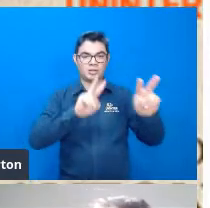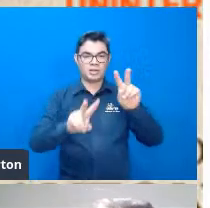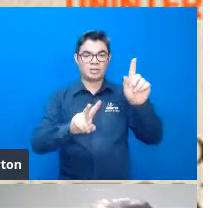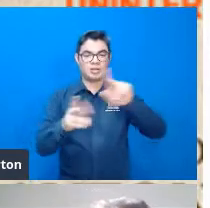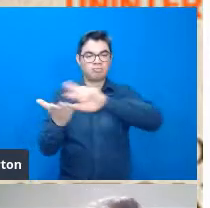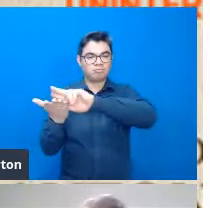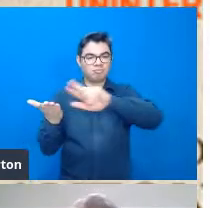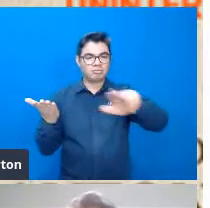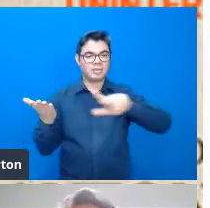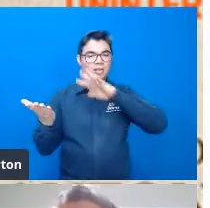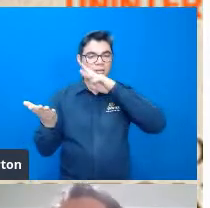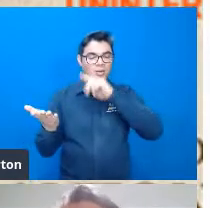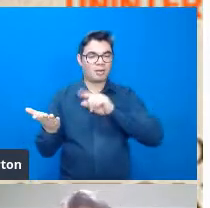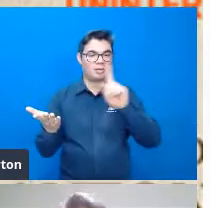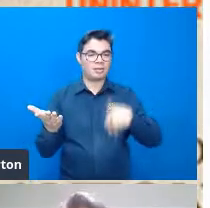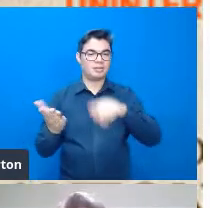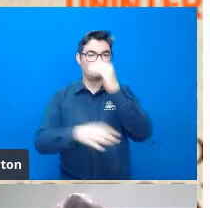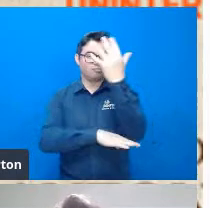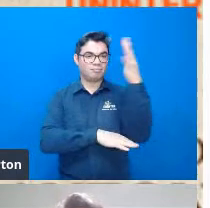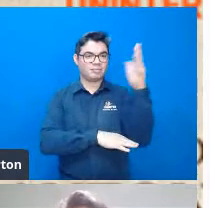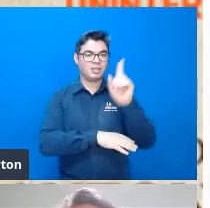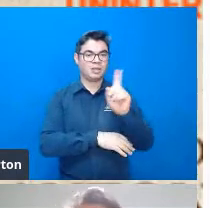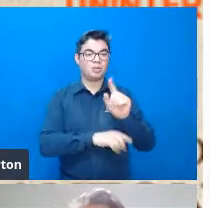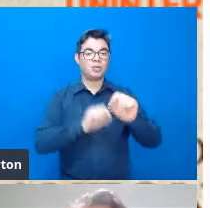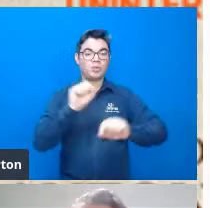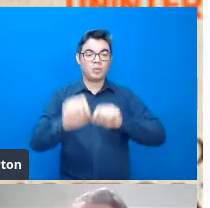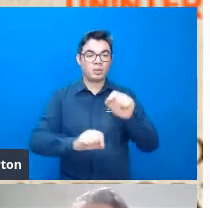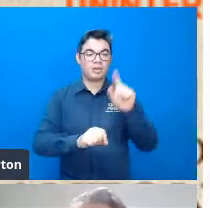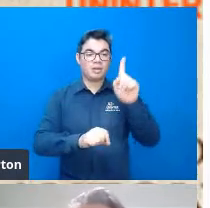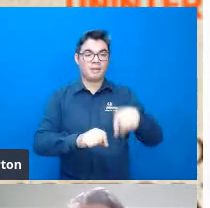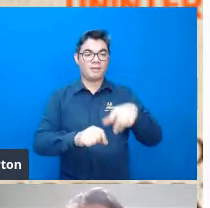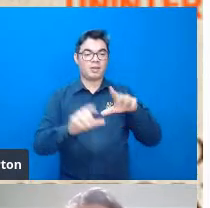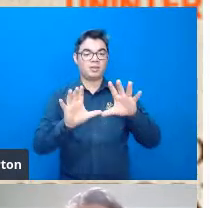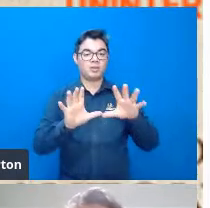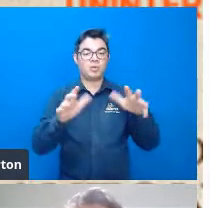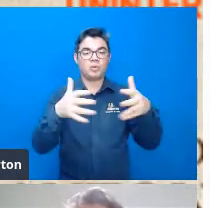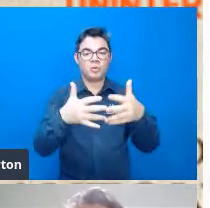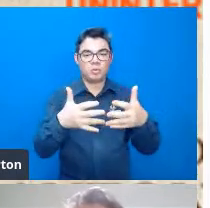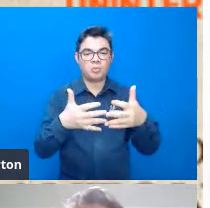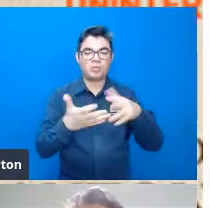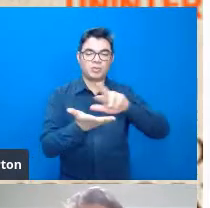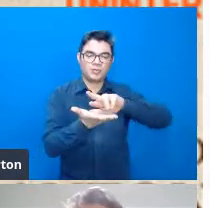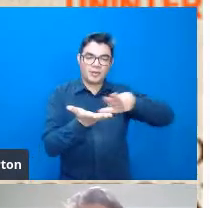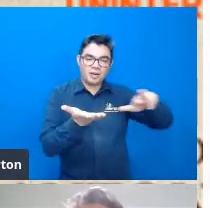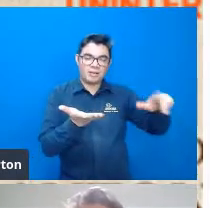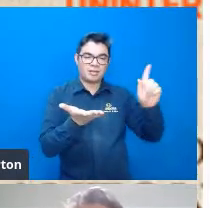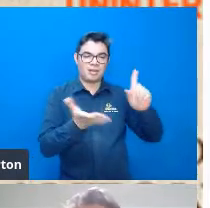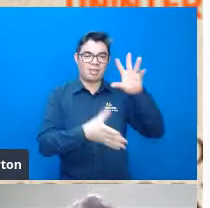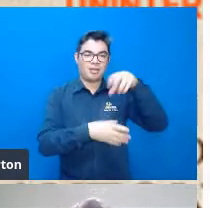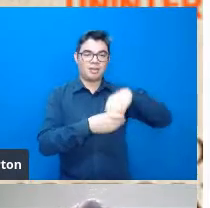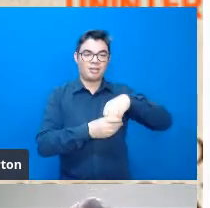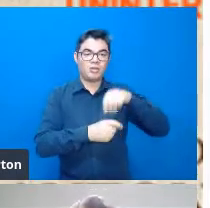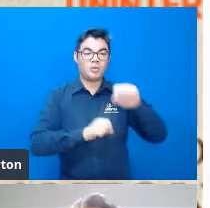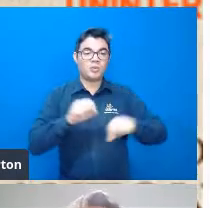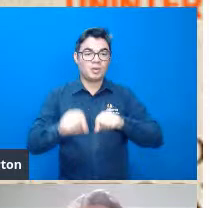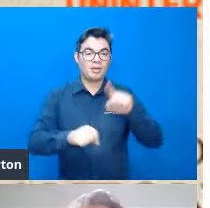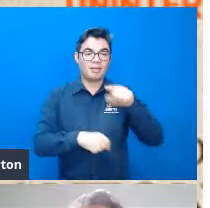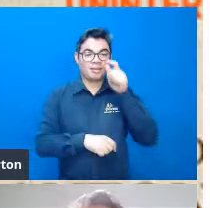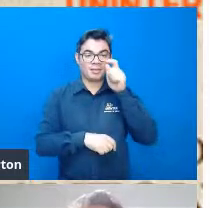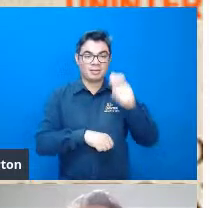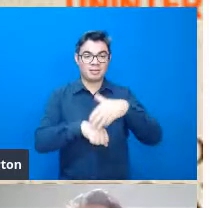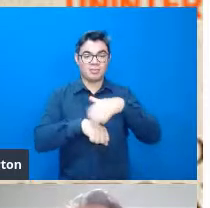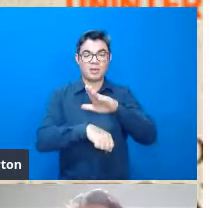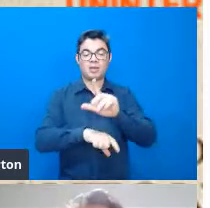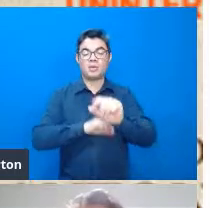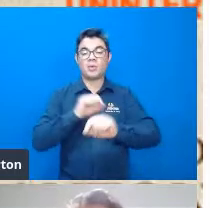e de fato quando nós falamos hoje na biologia sobre diversidade nós temos que ter em mente que é muito mais interessante você